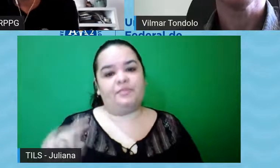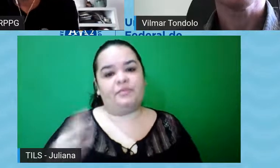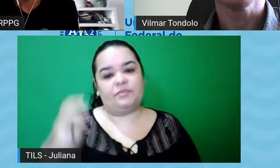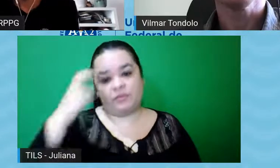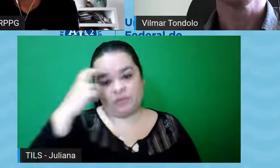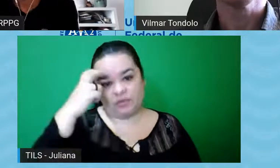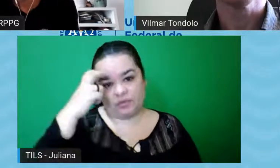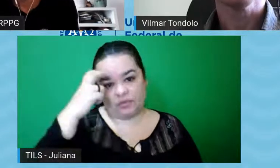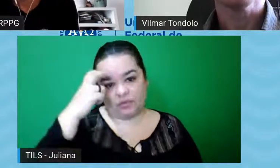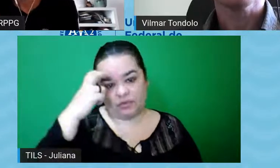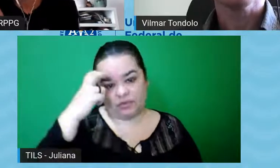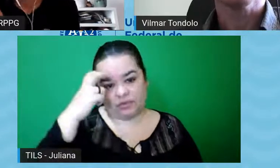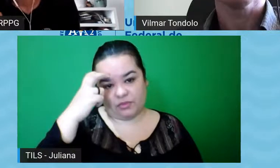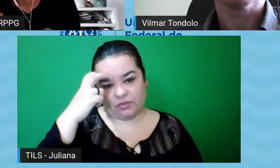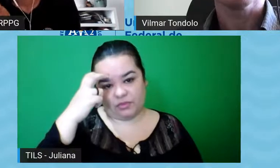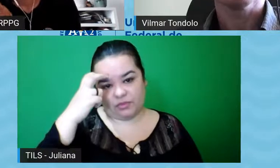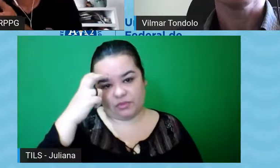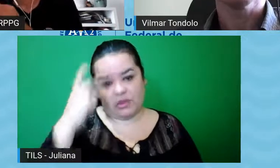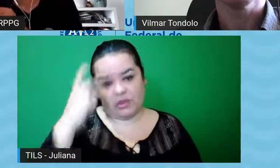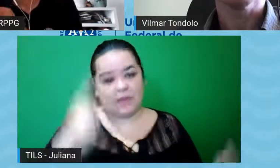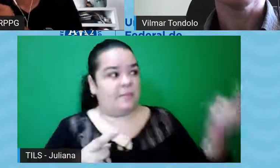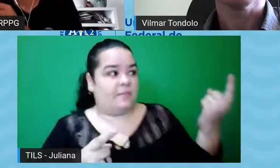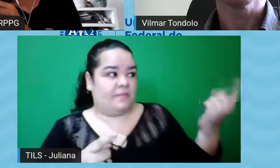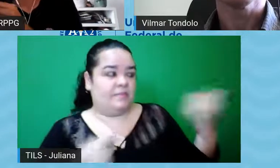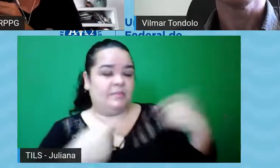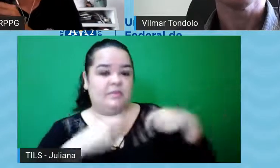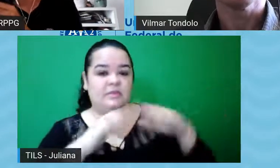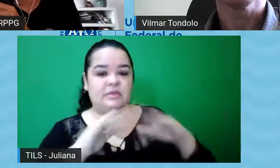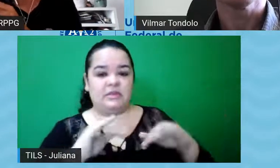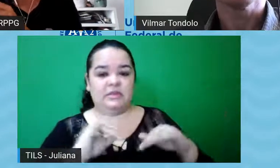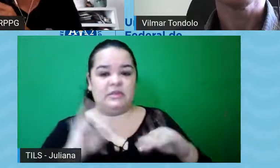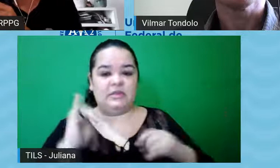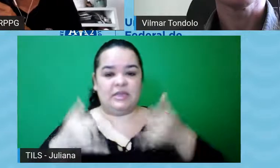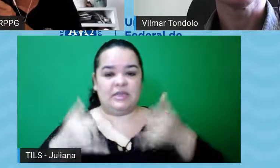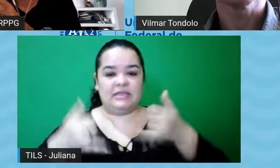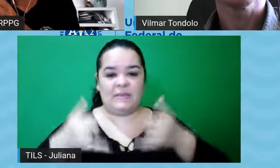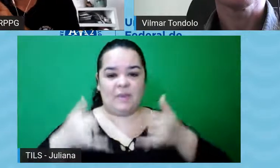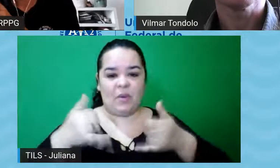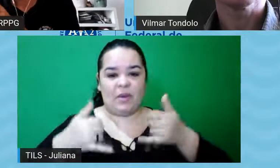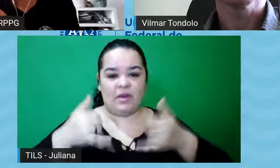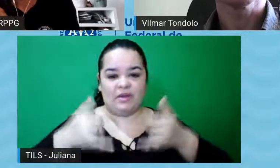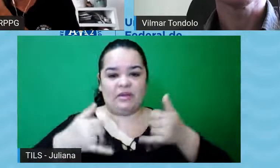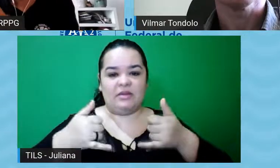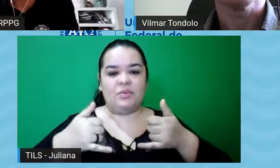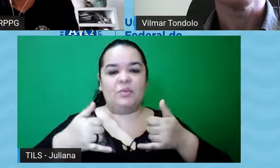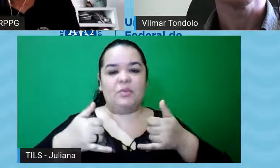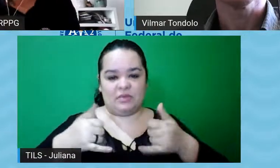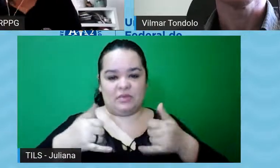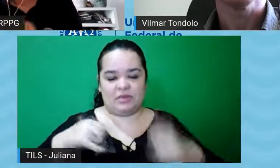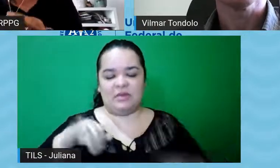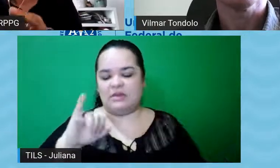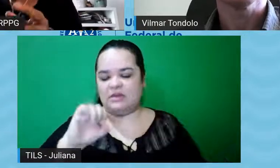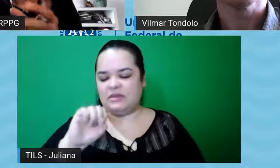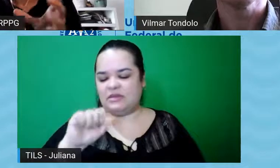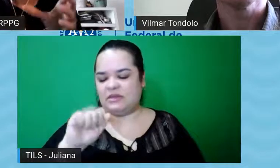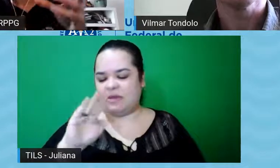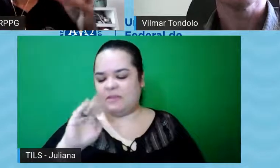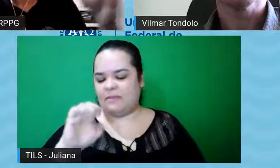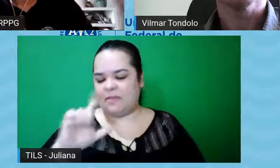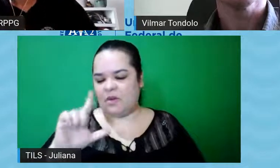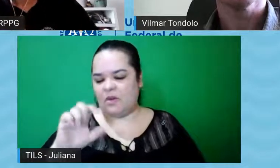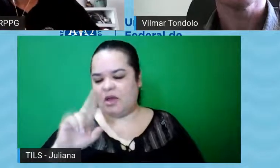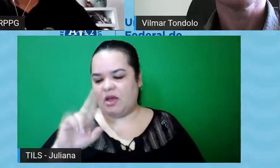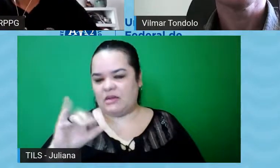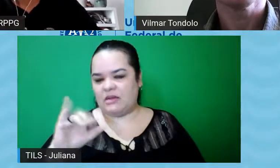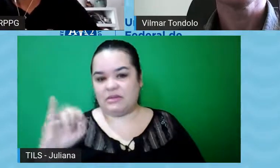né, que a gente sabe, quando tem alguma coisa de cima, né, que até a Isabel comentou ali, né, a professora Isabel Raziada, da obrigação, de certa forma,